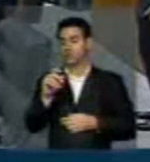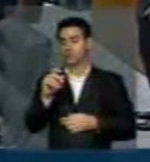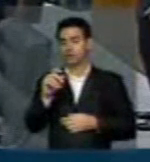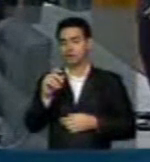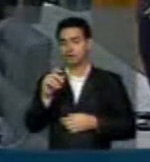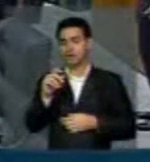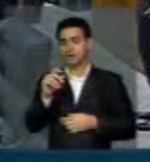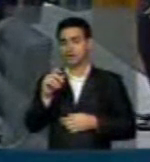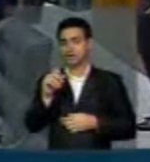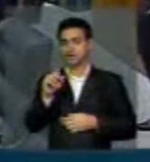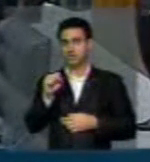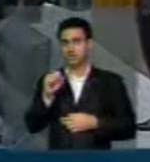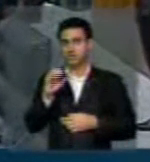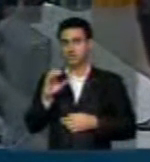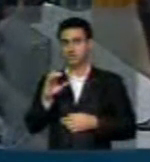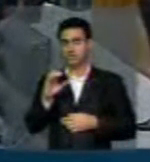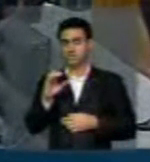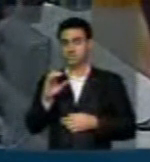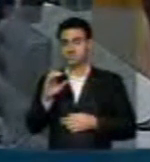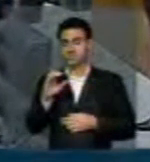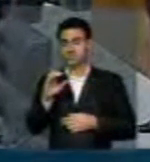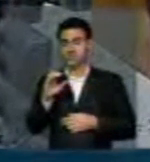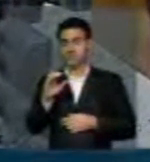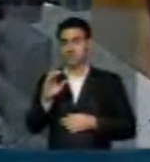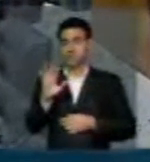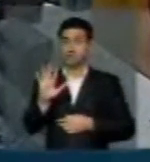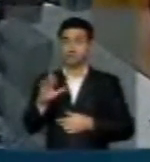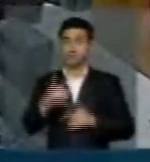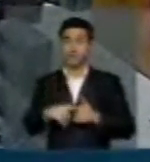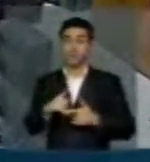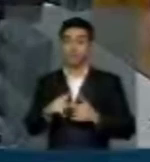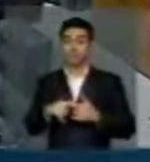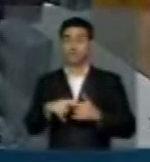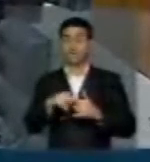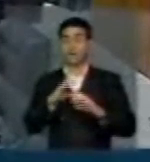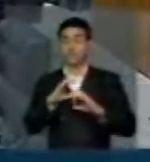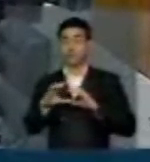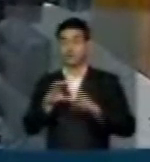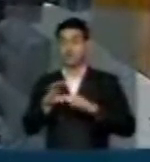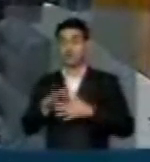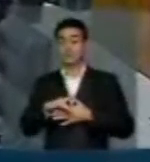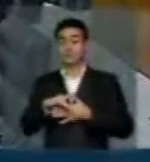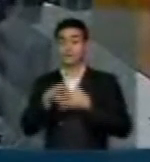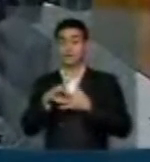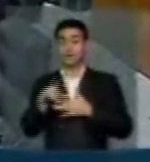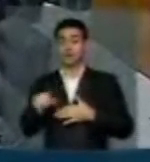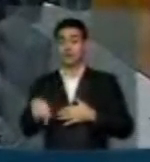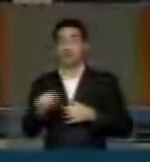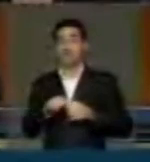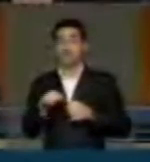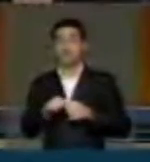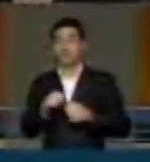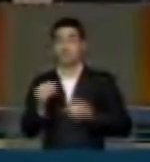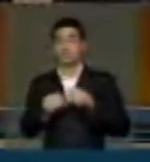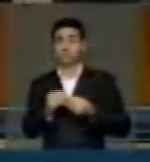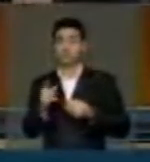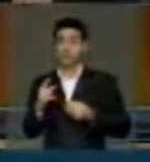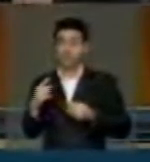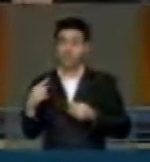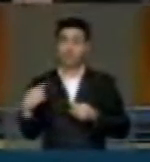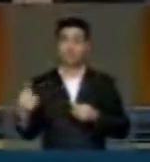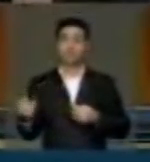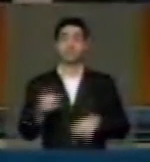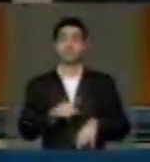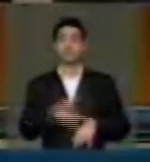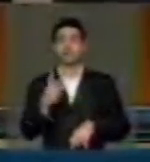PSE, PSC, excepcionalmente, porque as comunicações de liderança são feitas depois